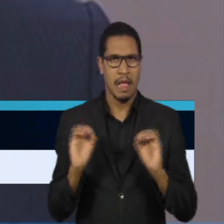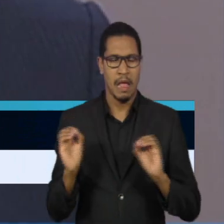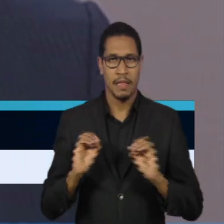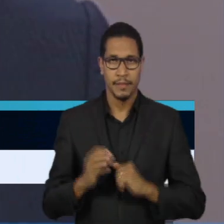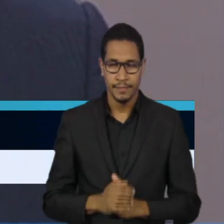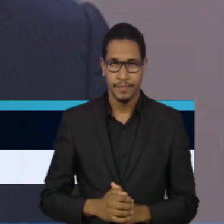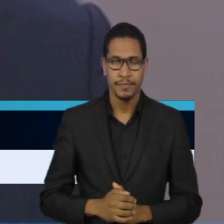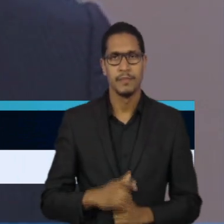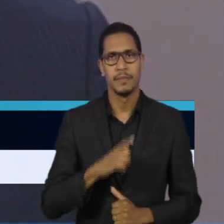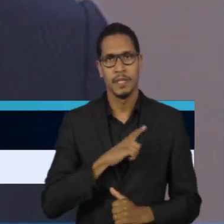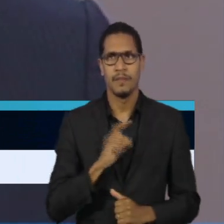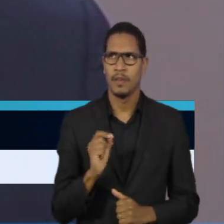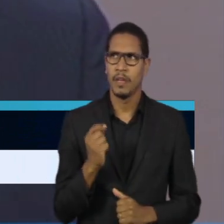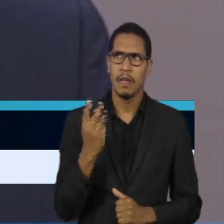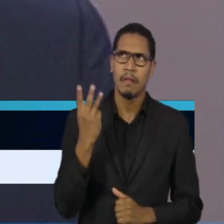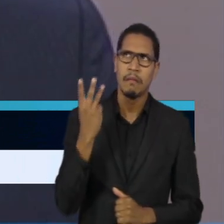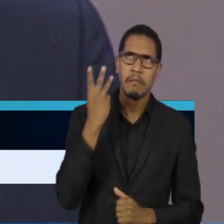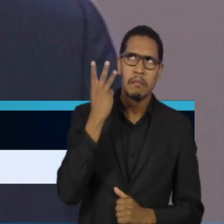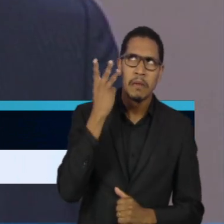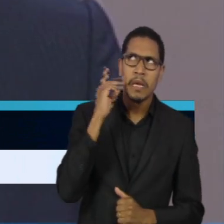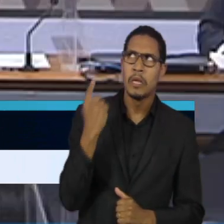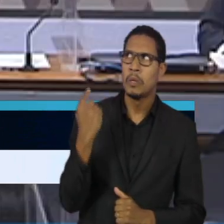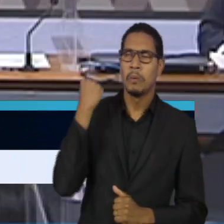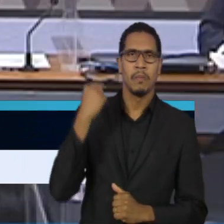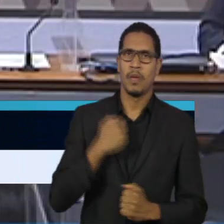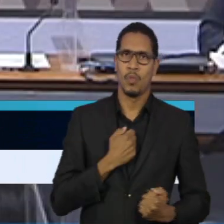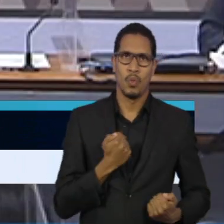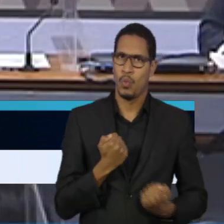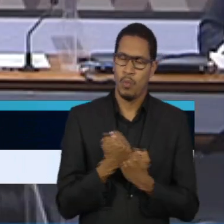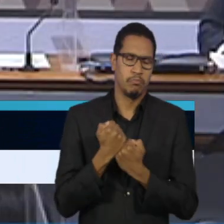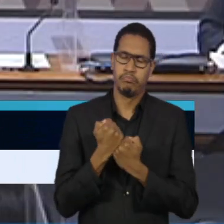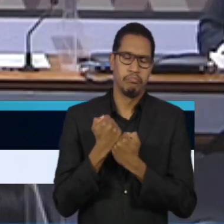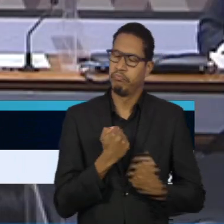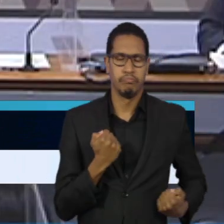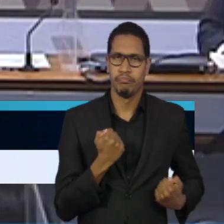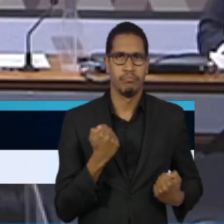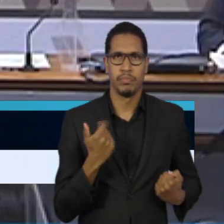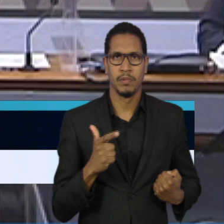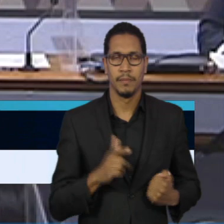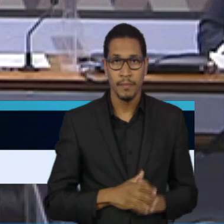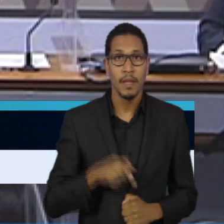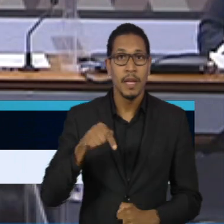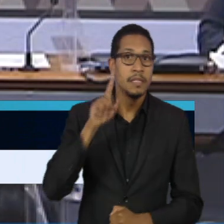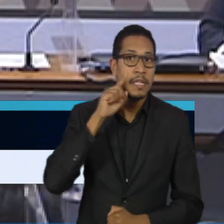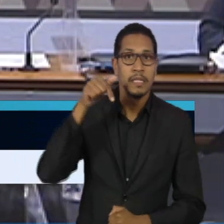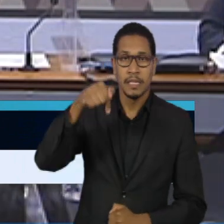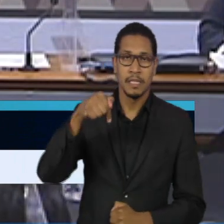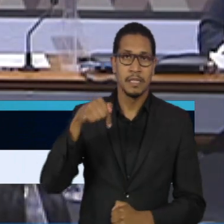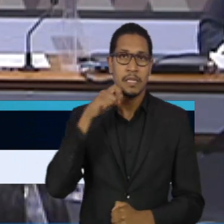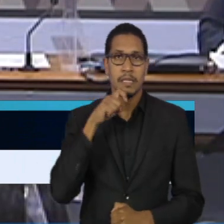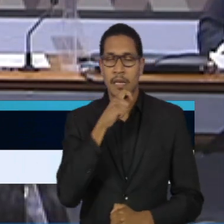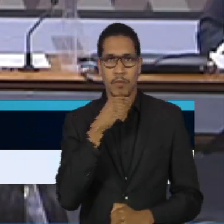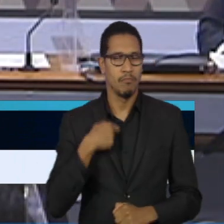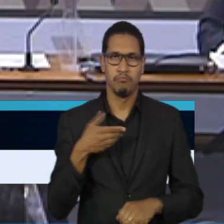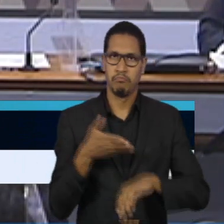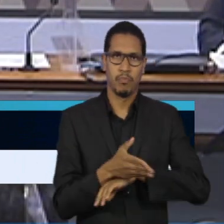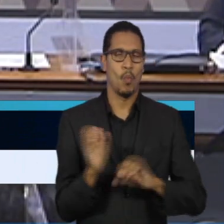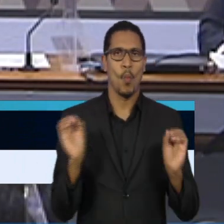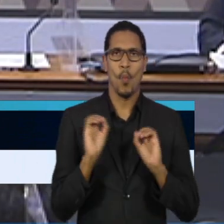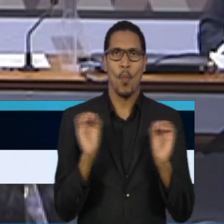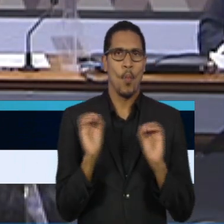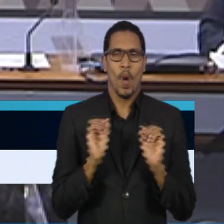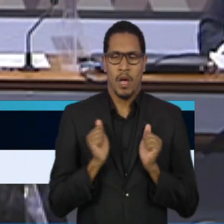três ou quatro desse ano não têm apoiado. Inclusive, nessa última de 7 de setembro, também não tive participação colaborativa